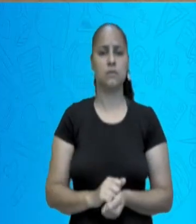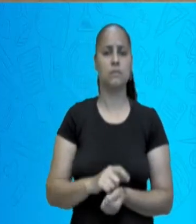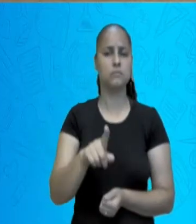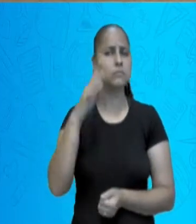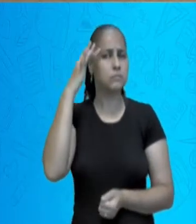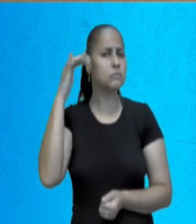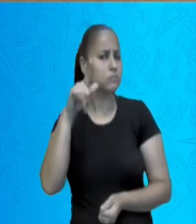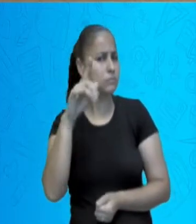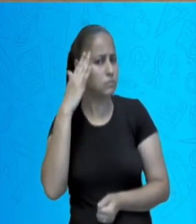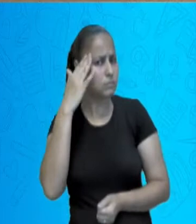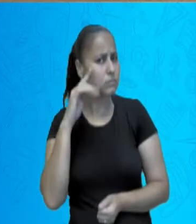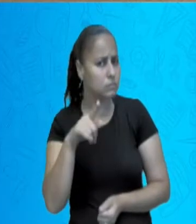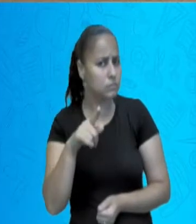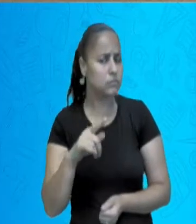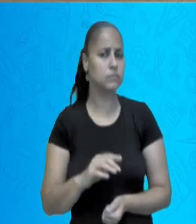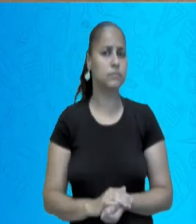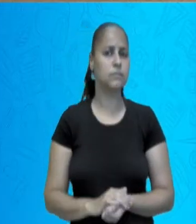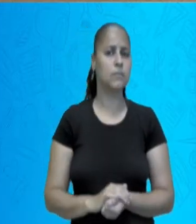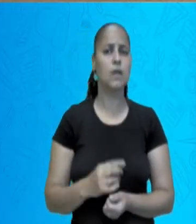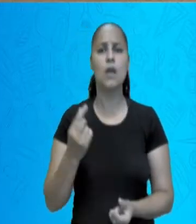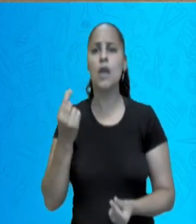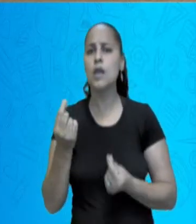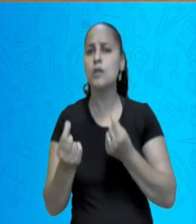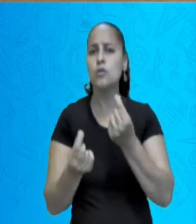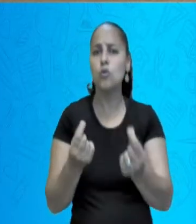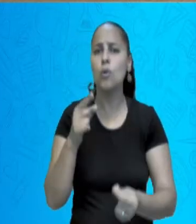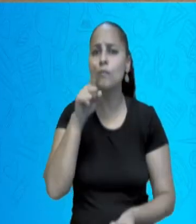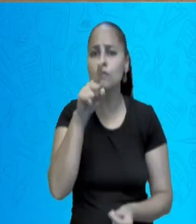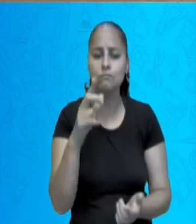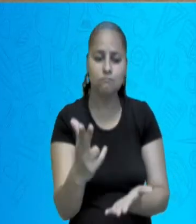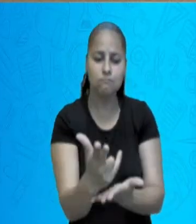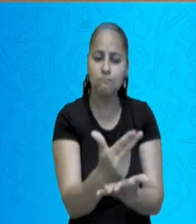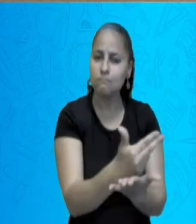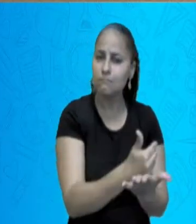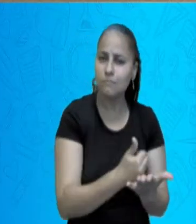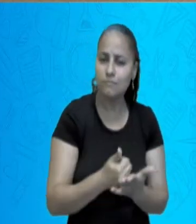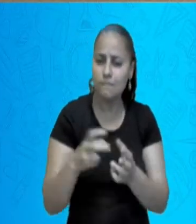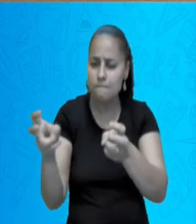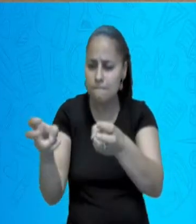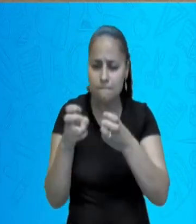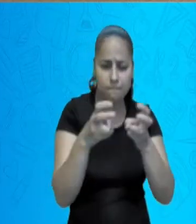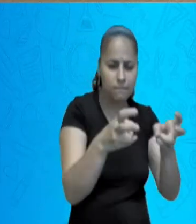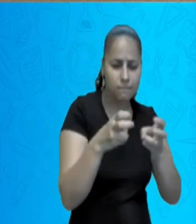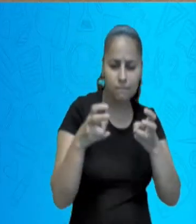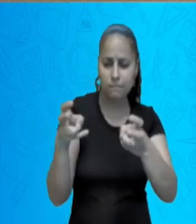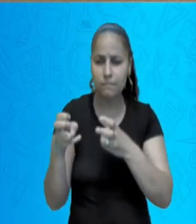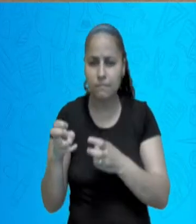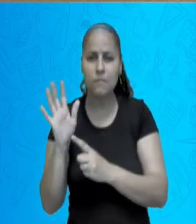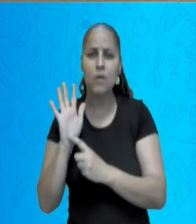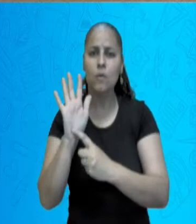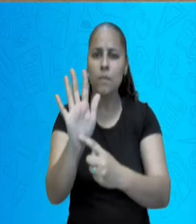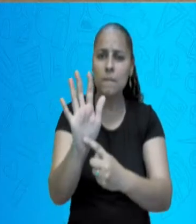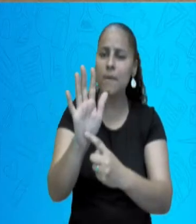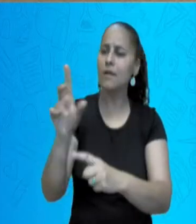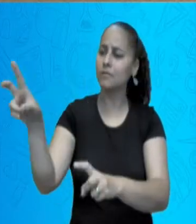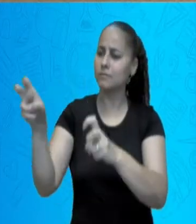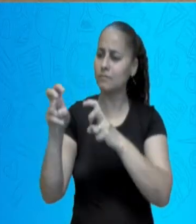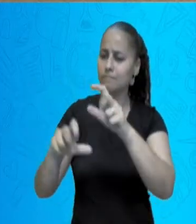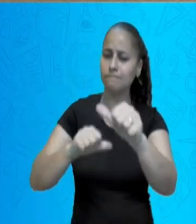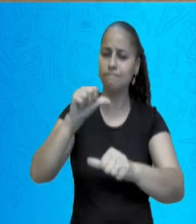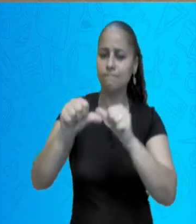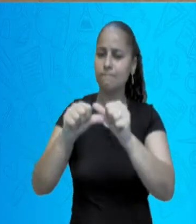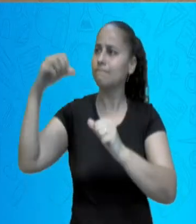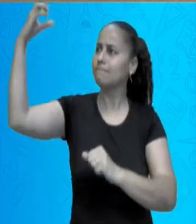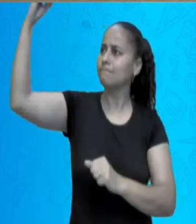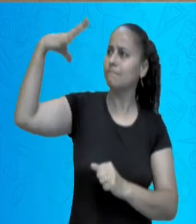poder pensar? É como você desenhar, captar uma imagem, através da luz, através do